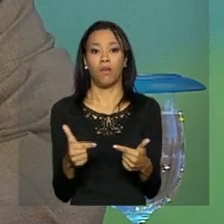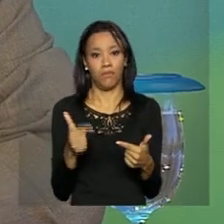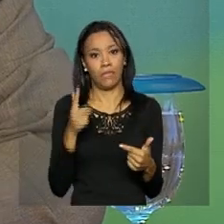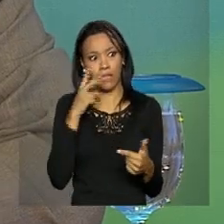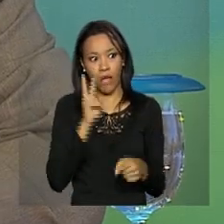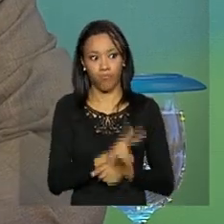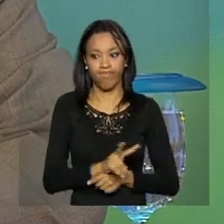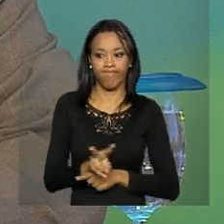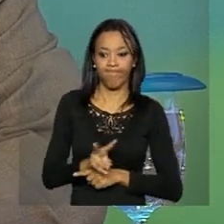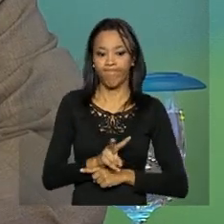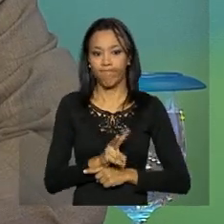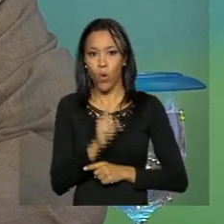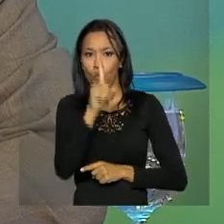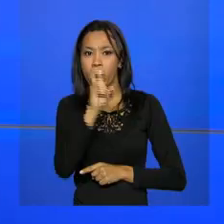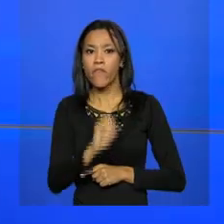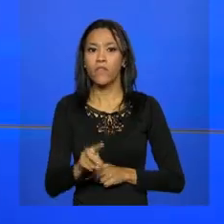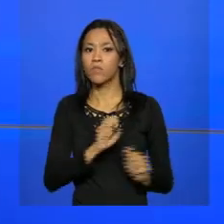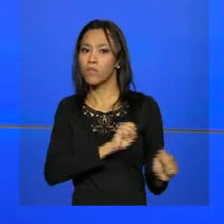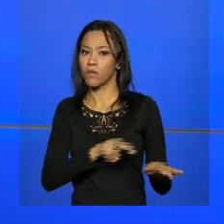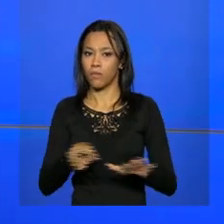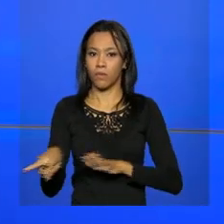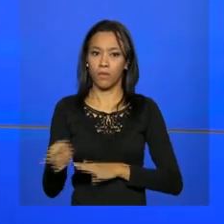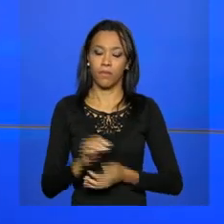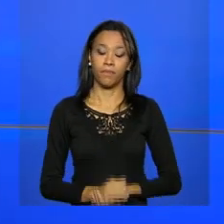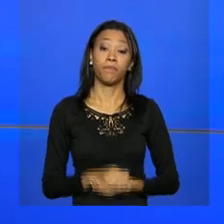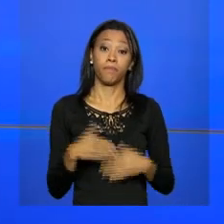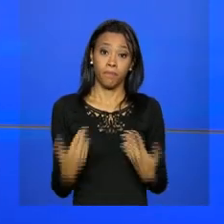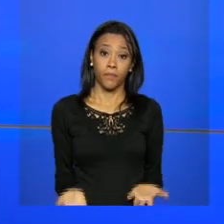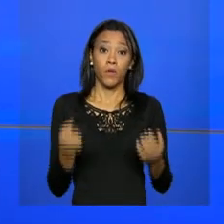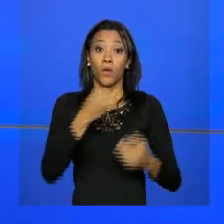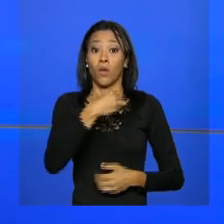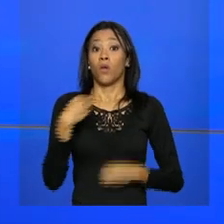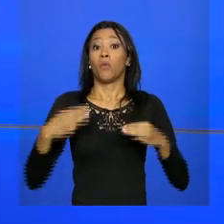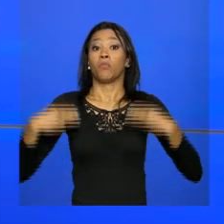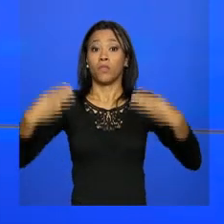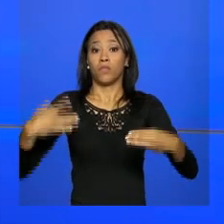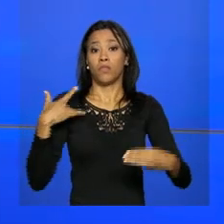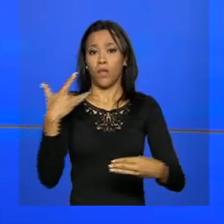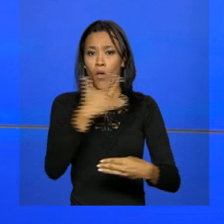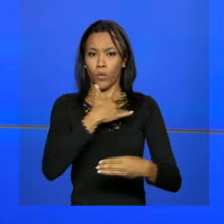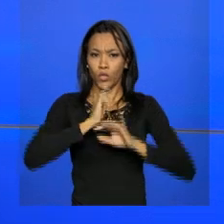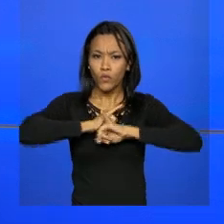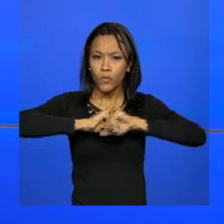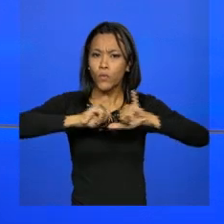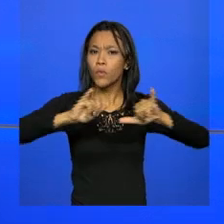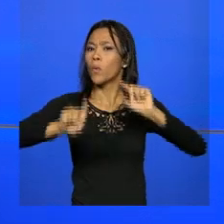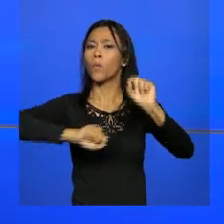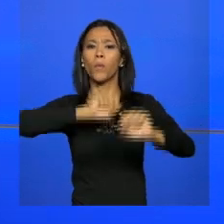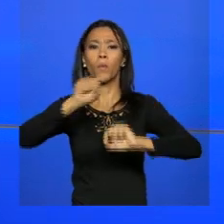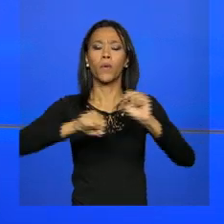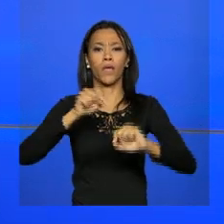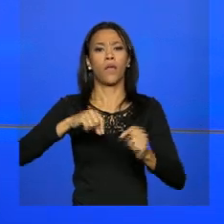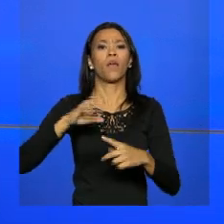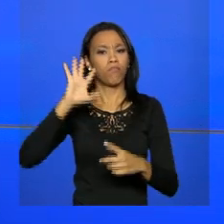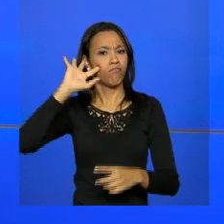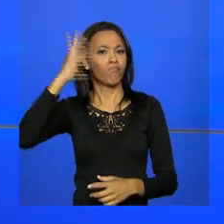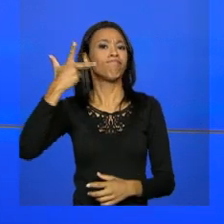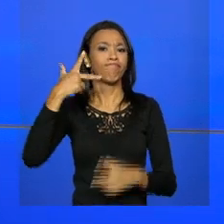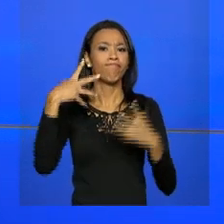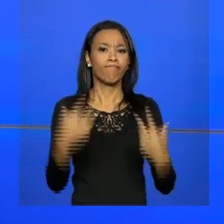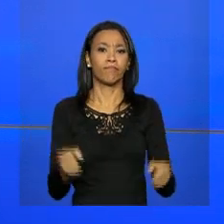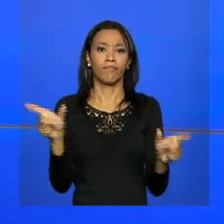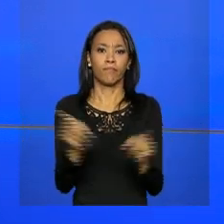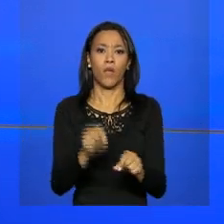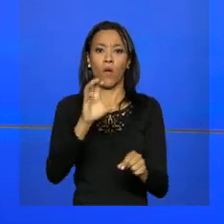pelo menos uma vez por semana. O Ministério da Saúde divulgou uma nota aprovando a decisão da Organização Mundial da